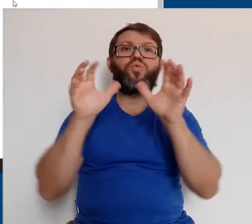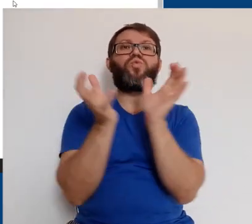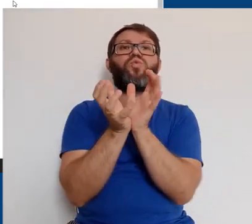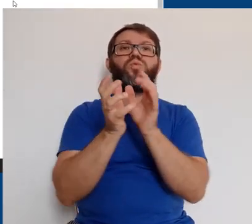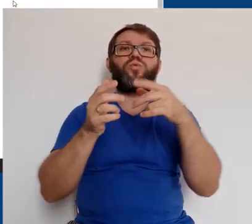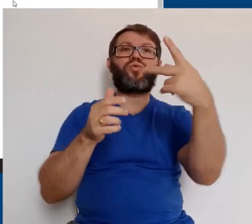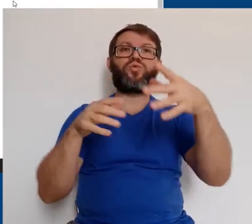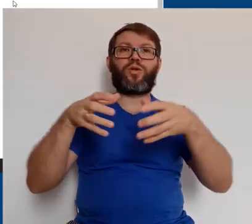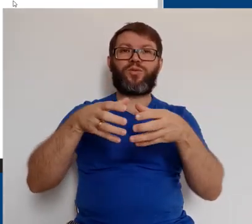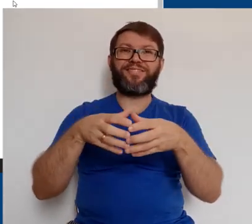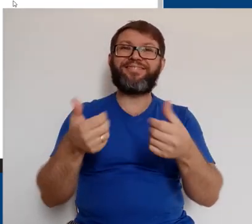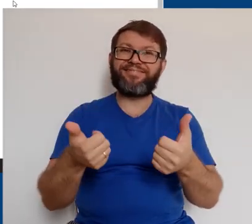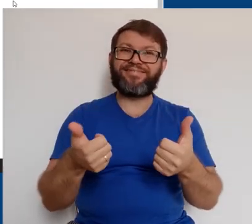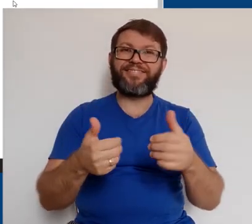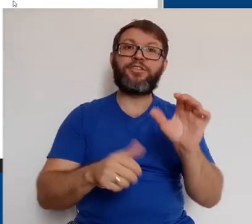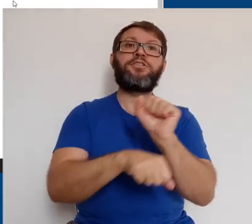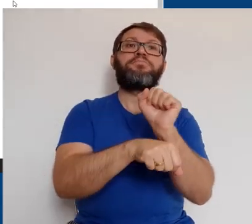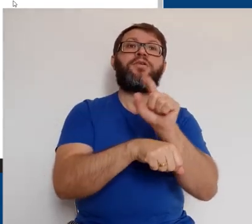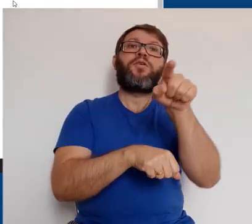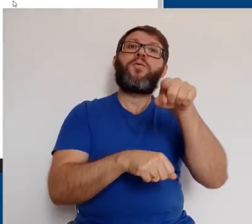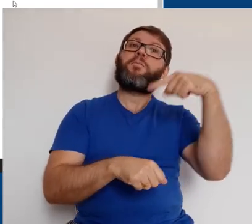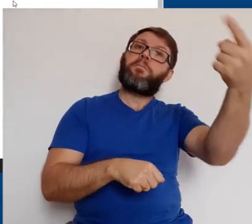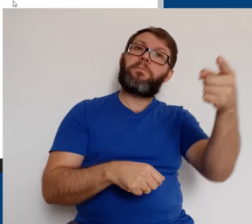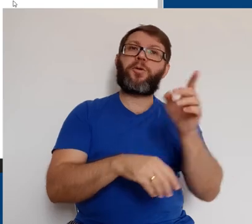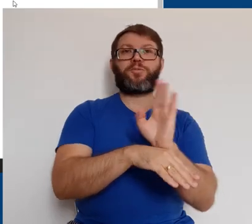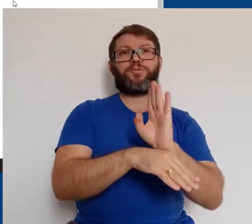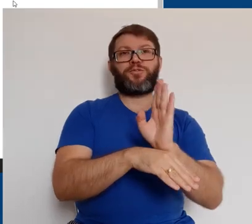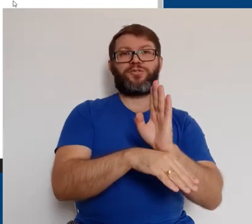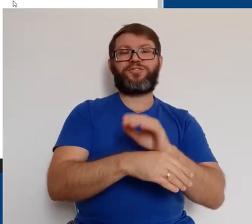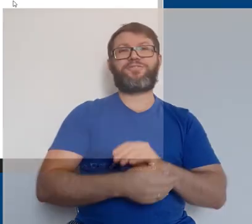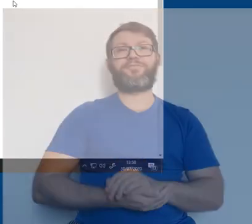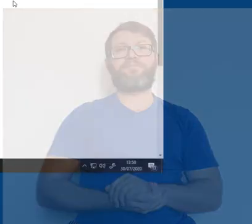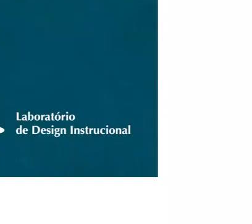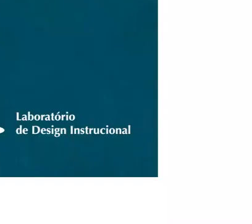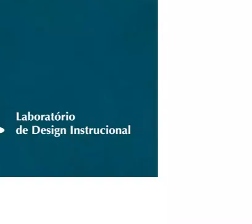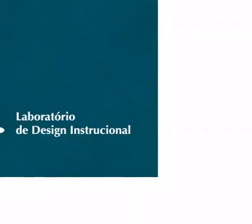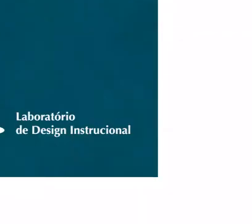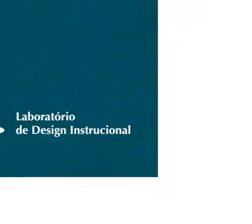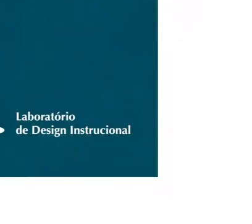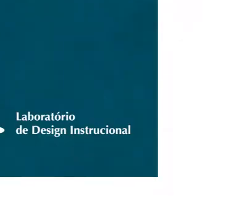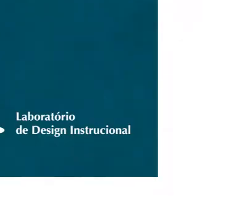para reunir os grupos da sua turma? Espero você no próximo vídeo!